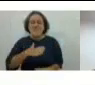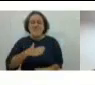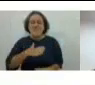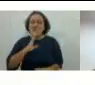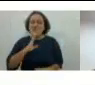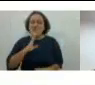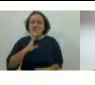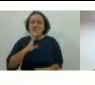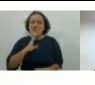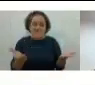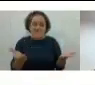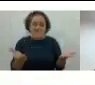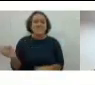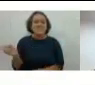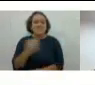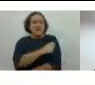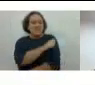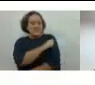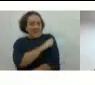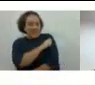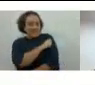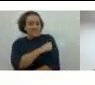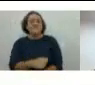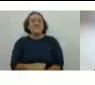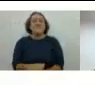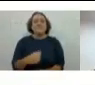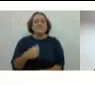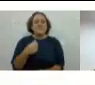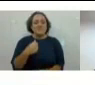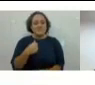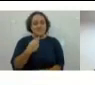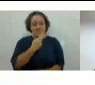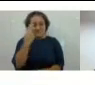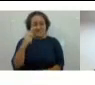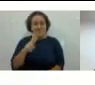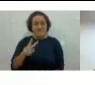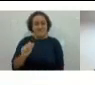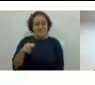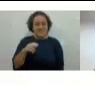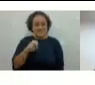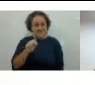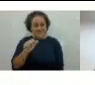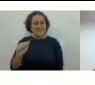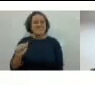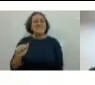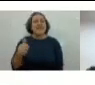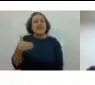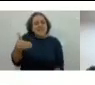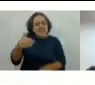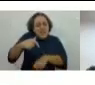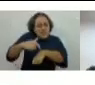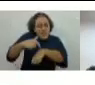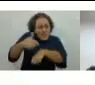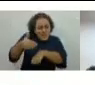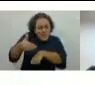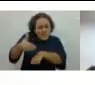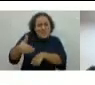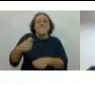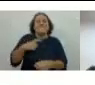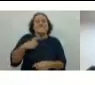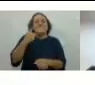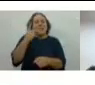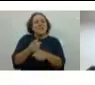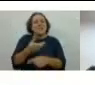Gente, ó, prazer conhecer vocês, os novos, né, que eu não conheço. Sou a professora Vanessa. Vou estar com vocês daqui a